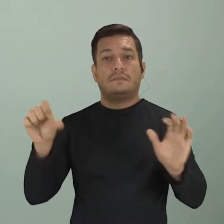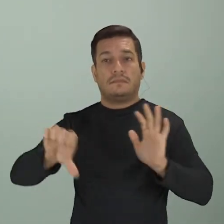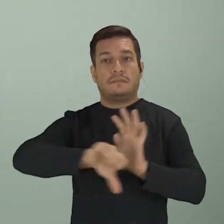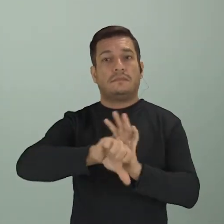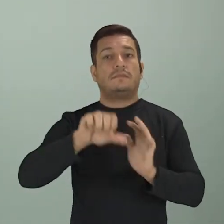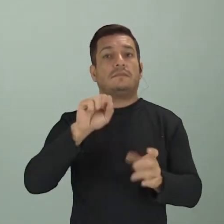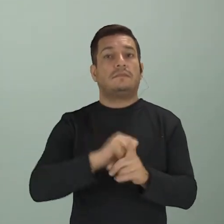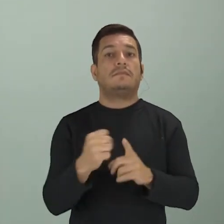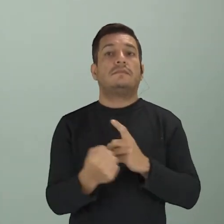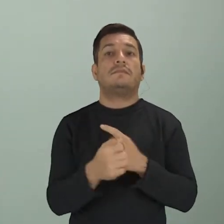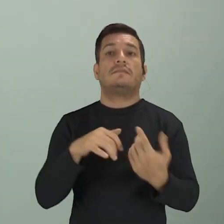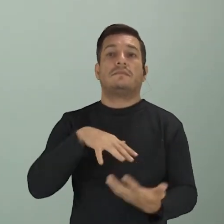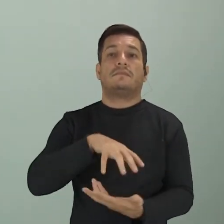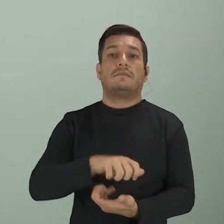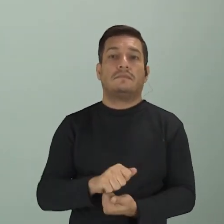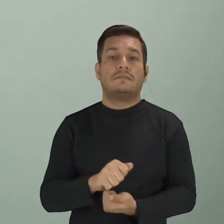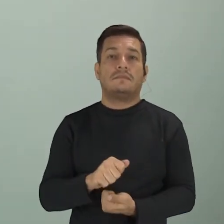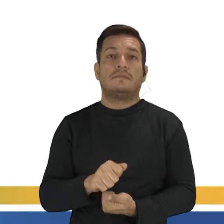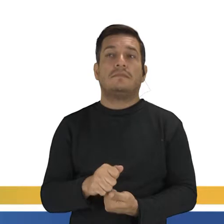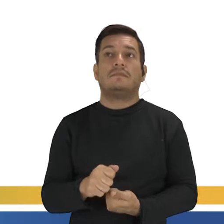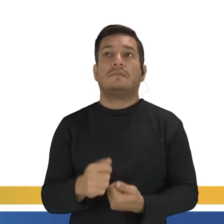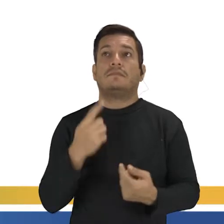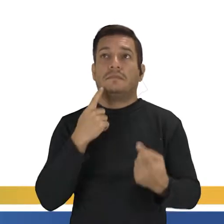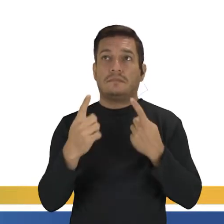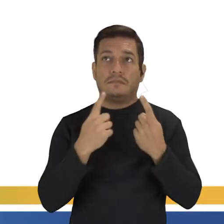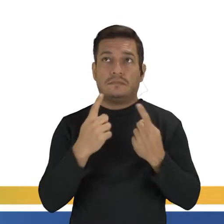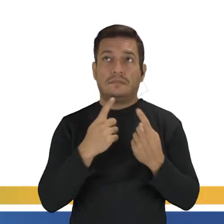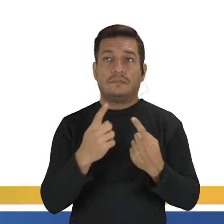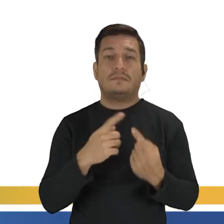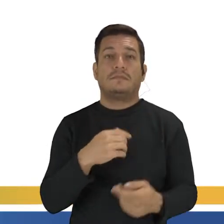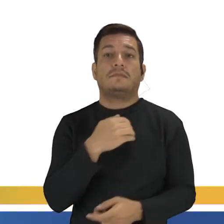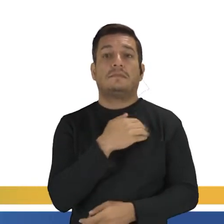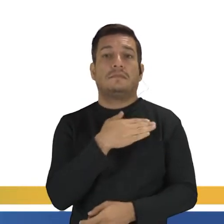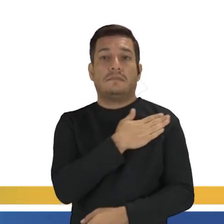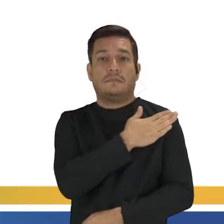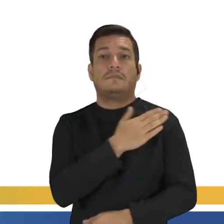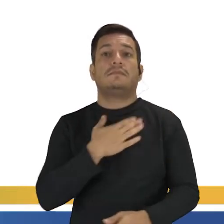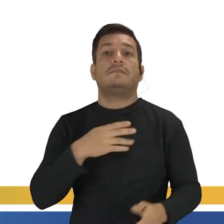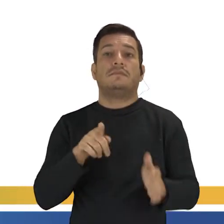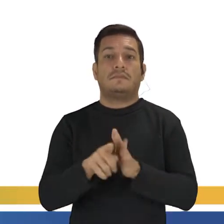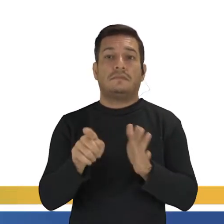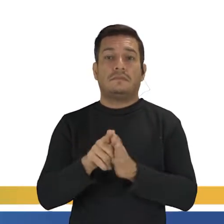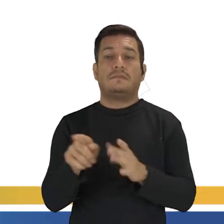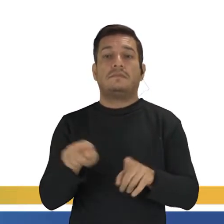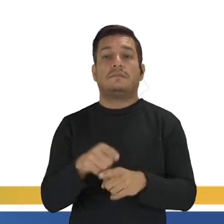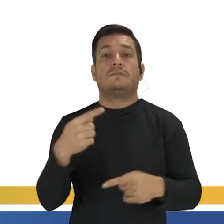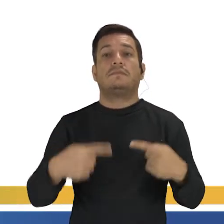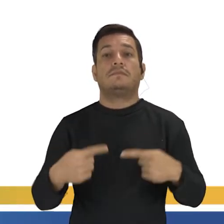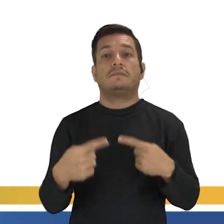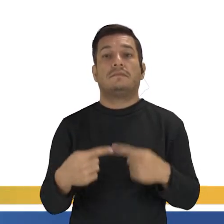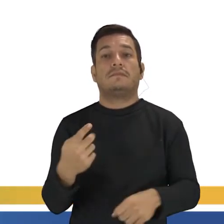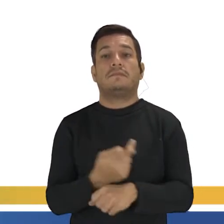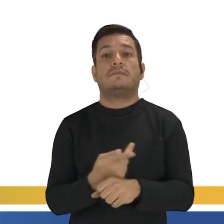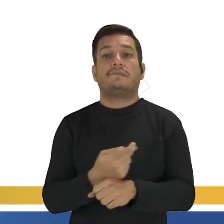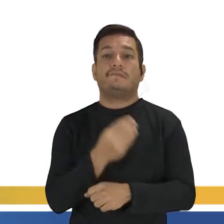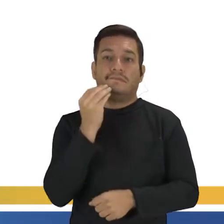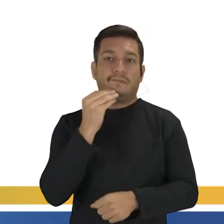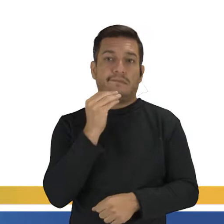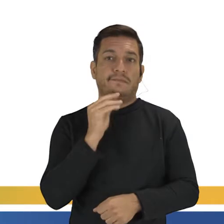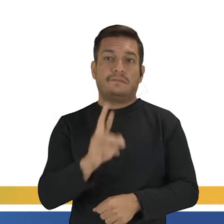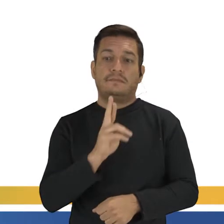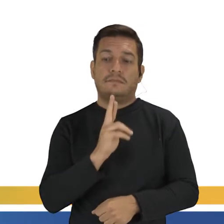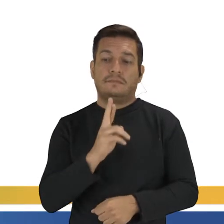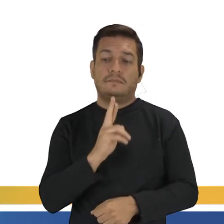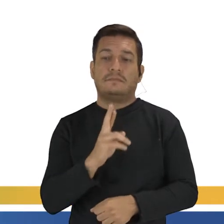sociedade mundial, né? E aí, o debate sobre o racismo e os questionamentos políticos à procura de resposta dos